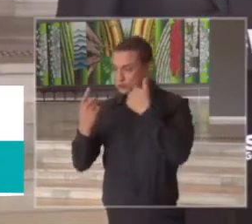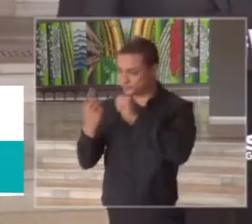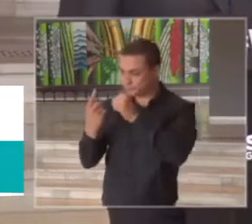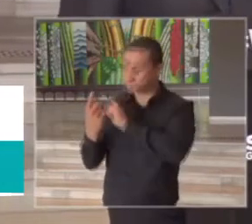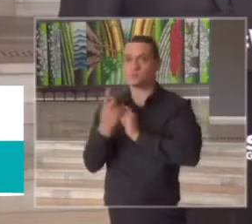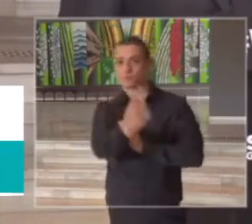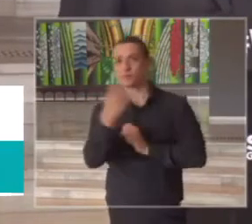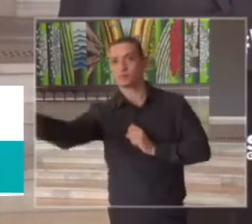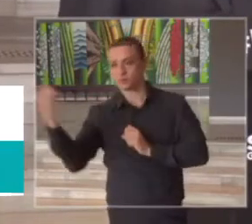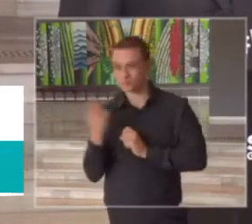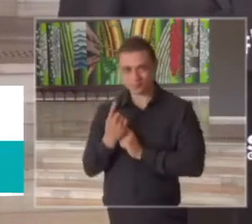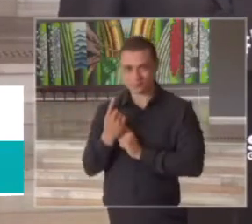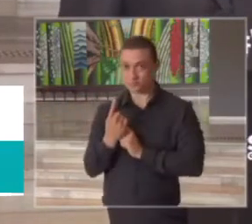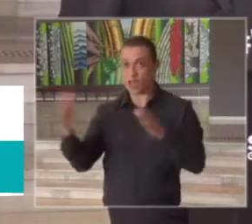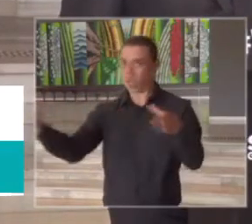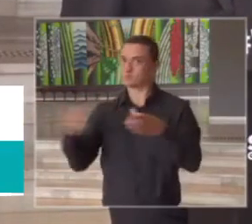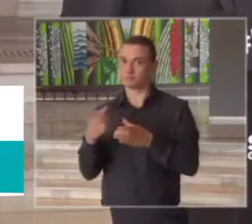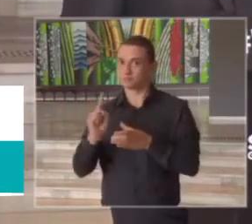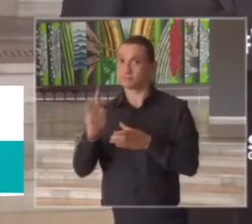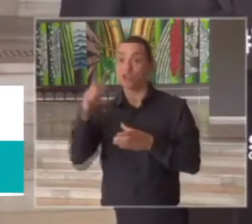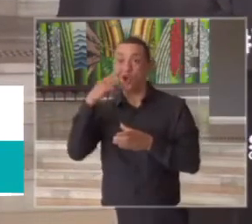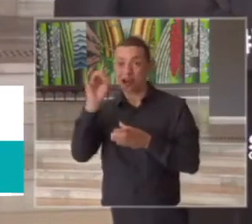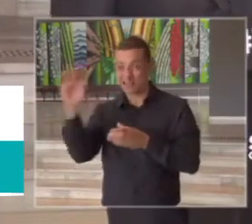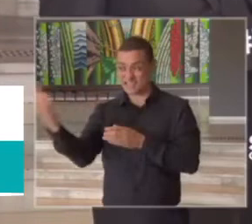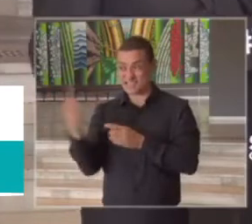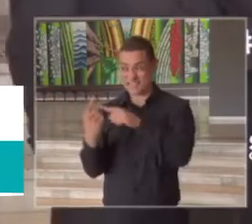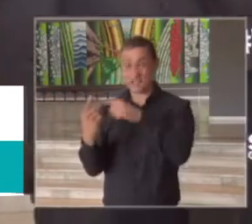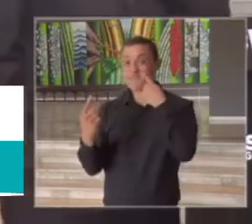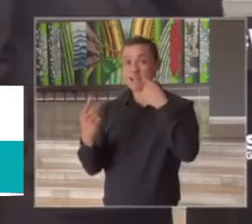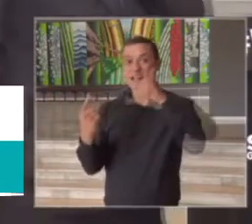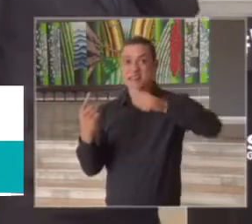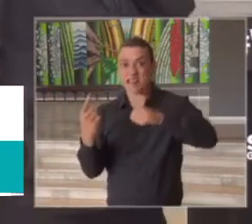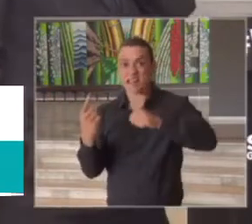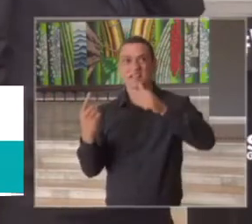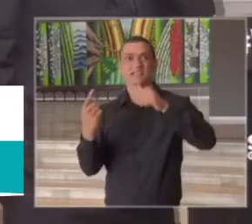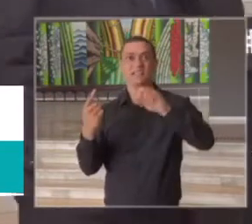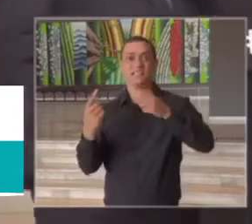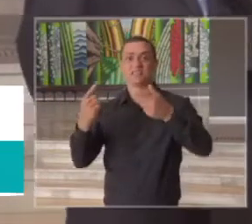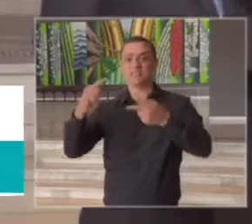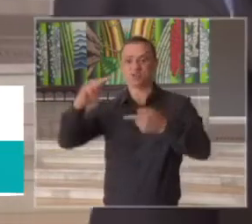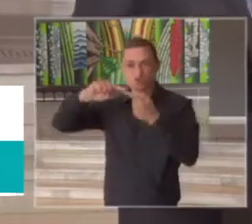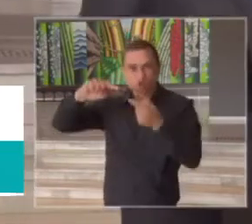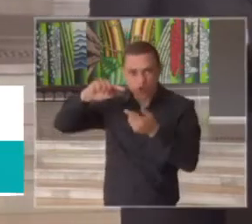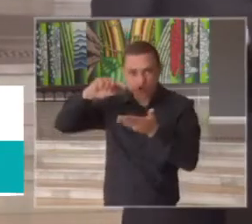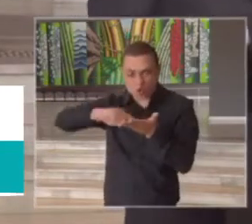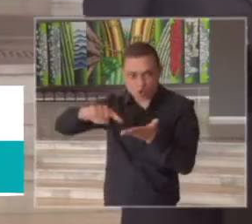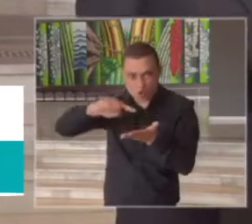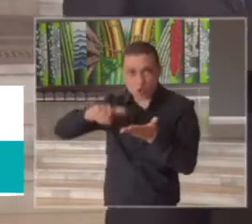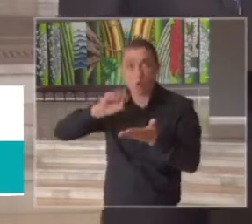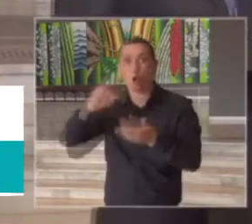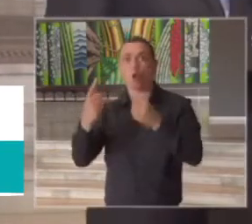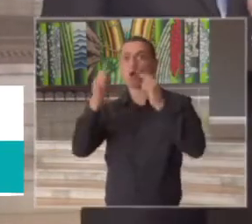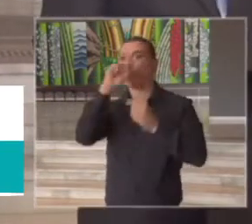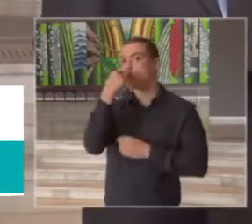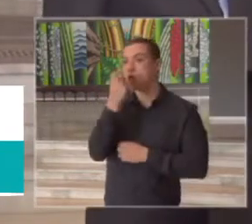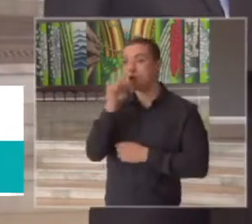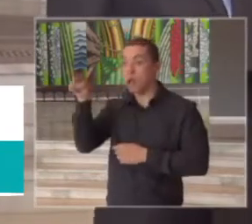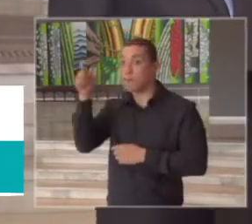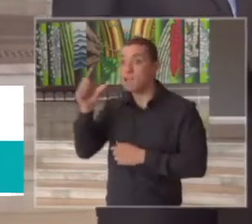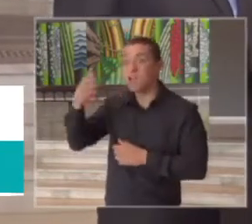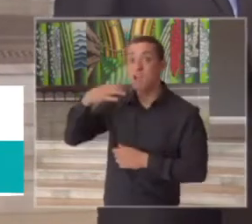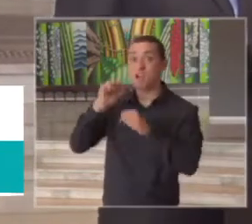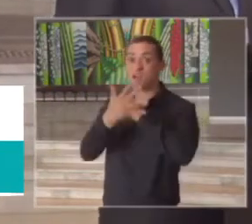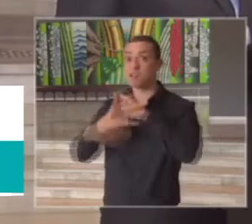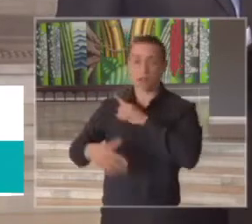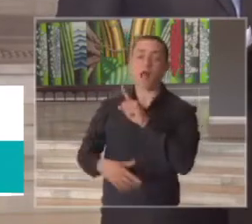se eles tem não tem ou tiveram covid e essa foi a